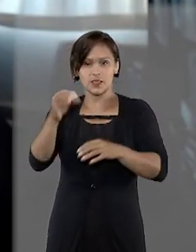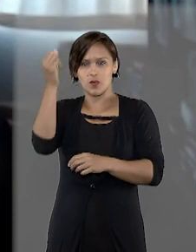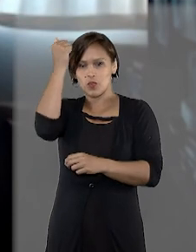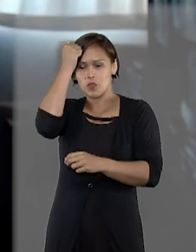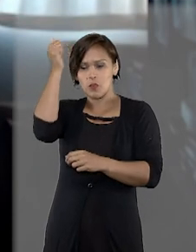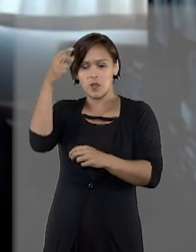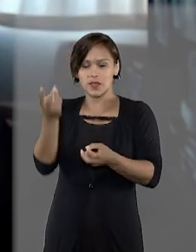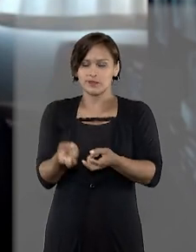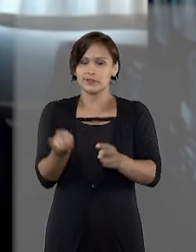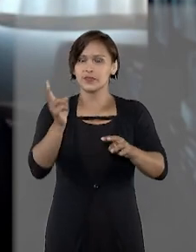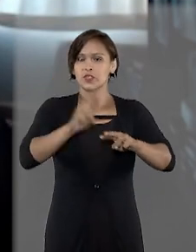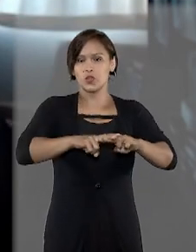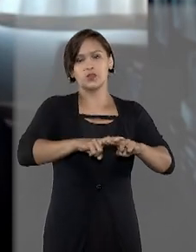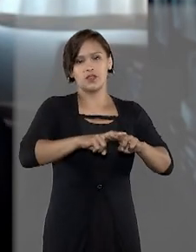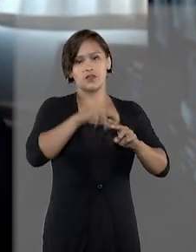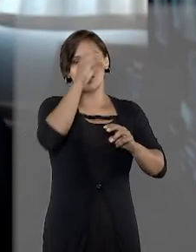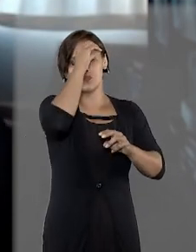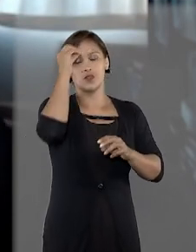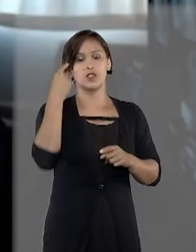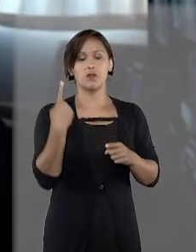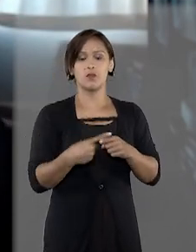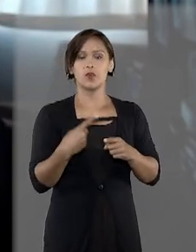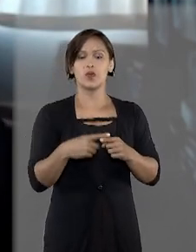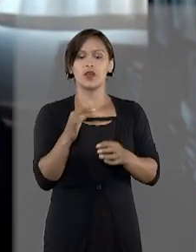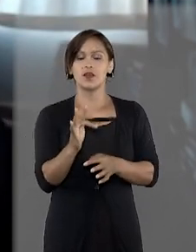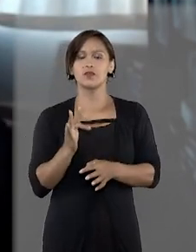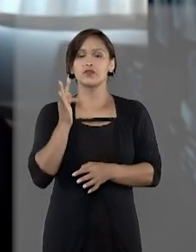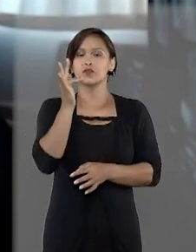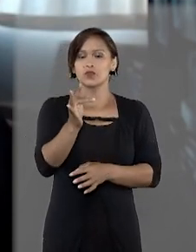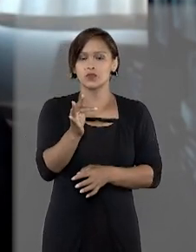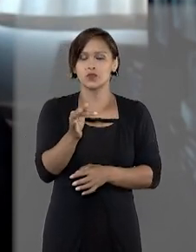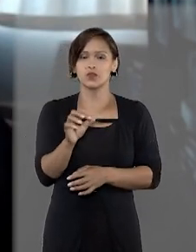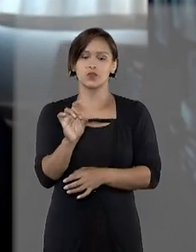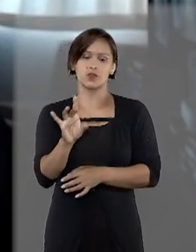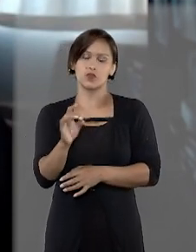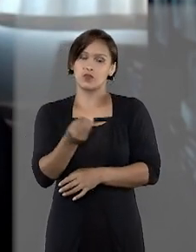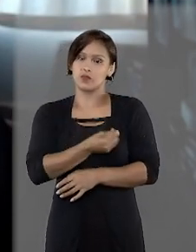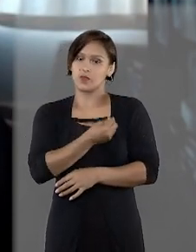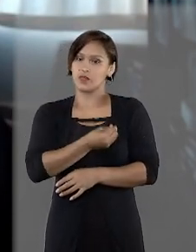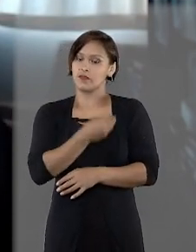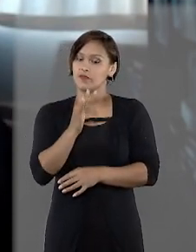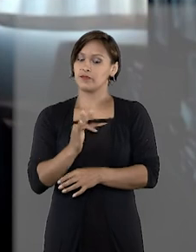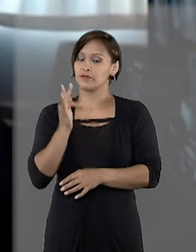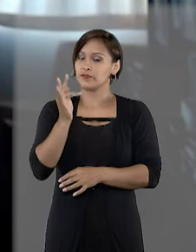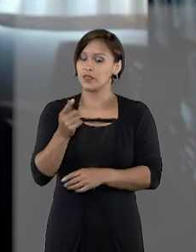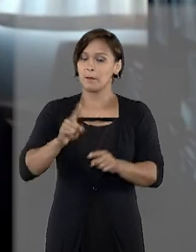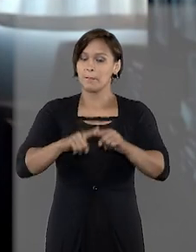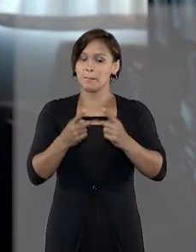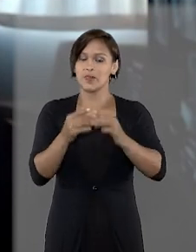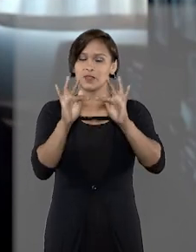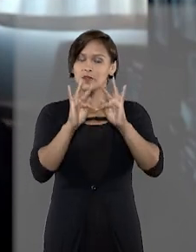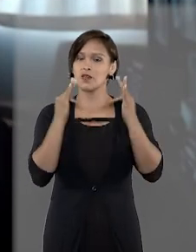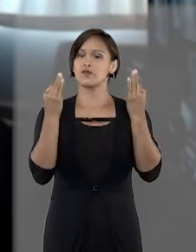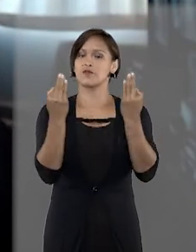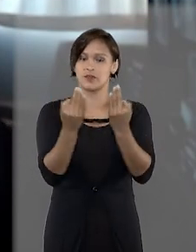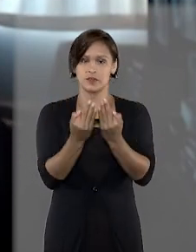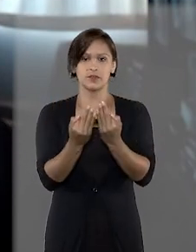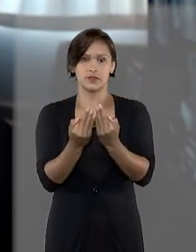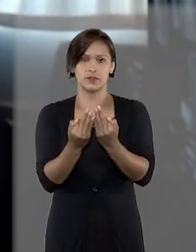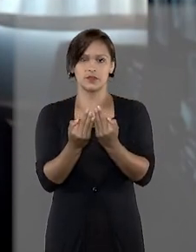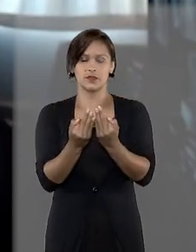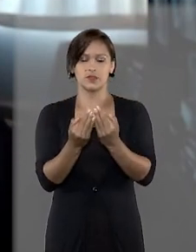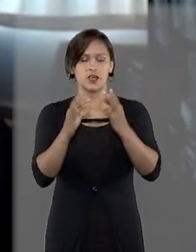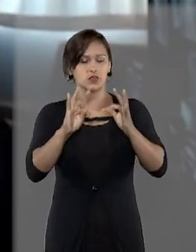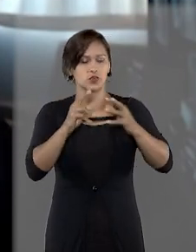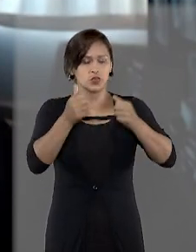culpado do que condenar o inocente. Porque os danos, não só para a vida daquela pessoa, mas para todos os seus familiares,